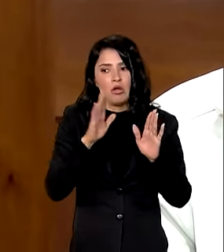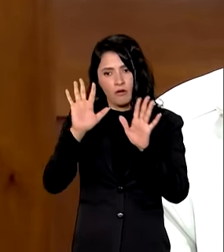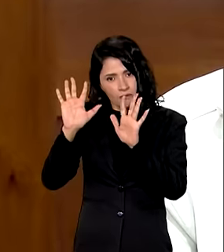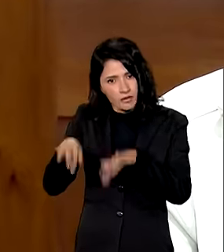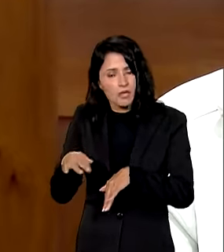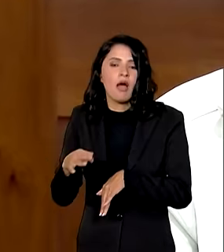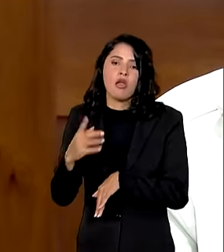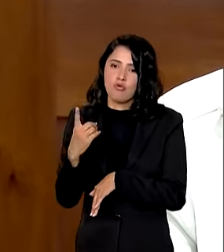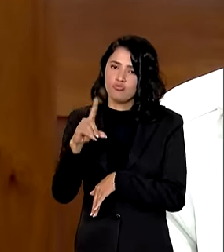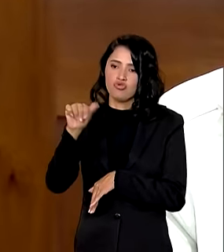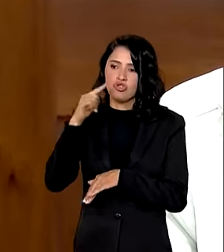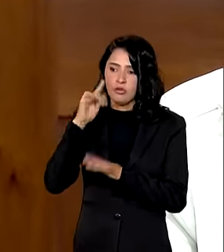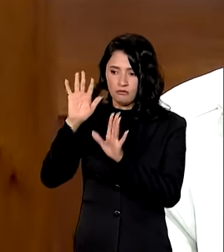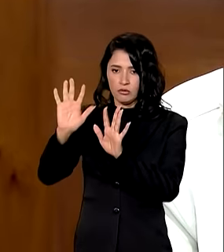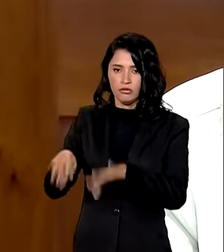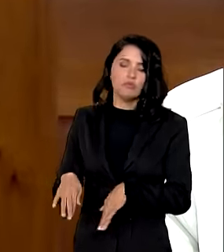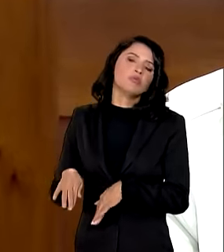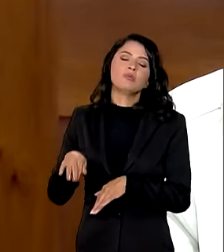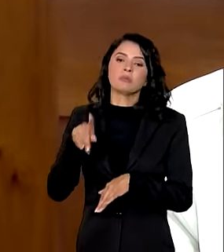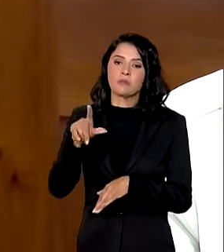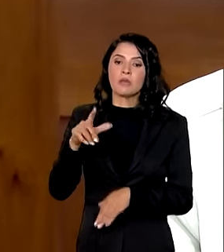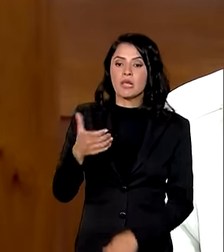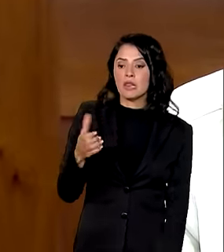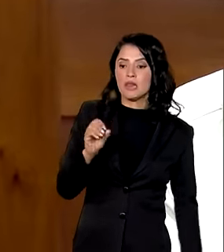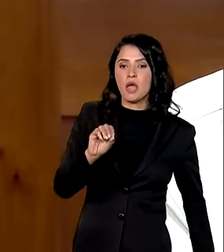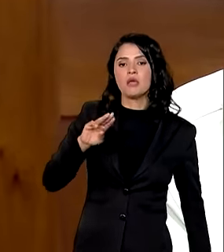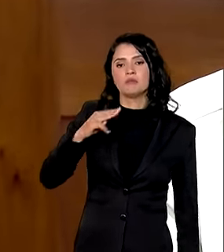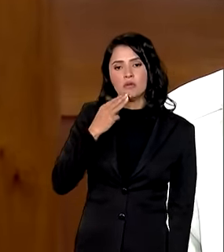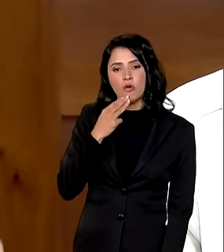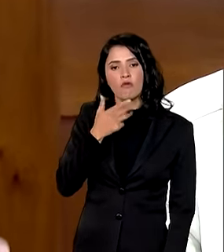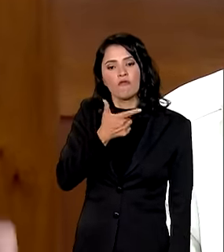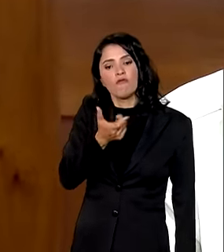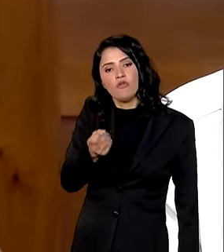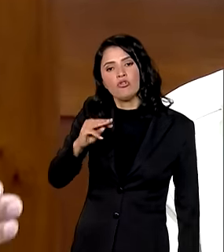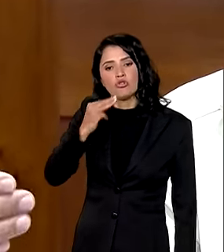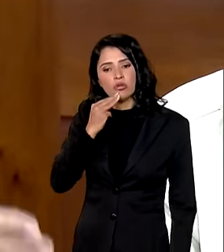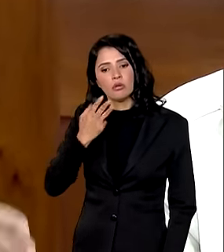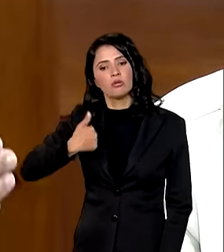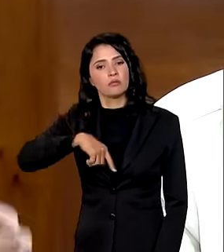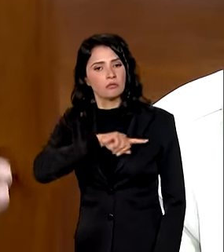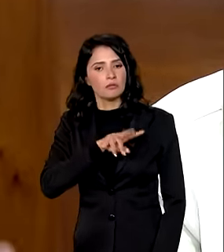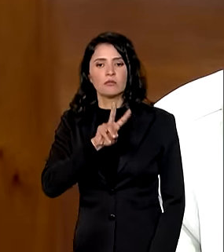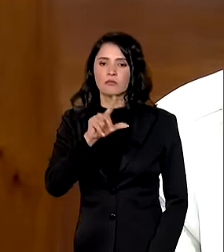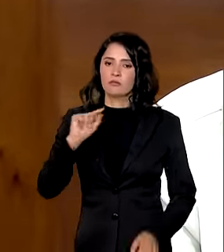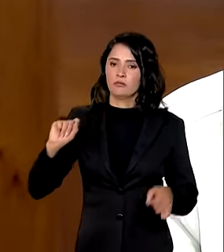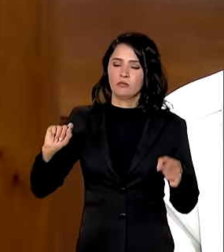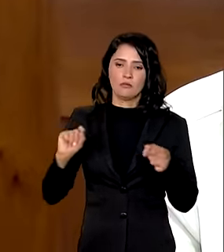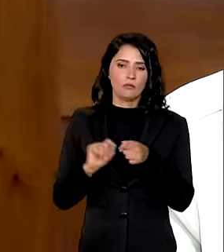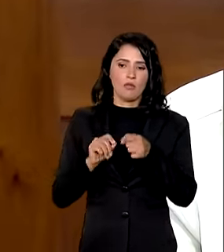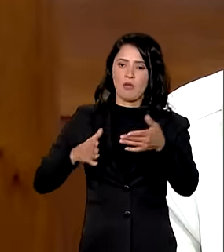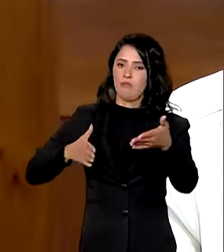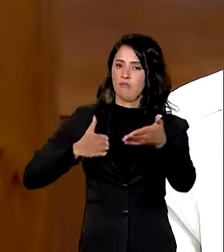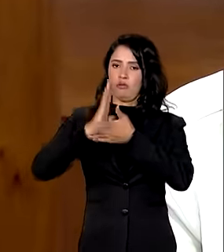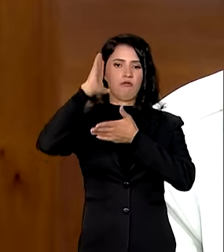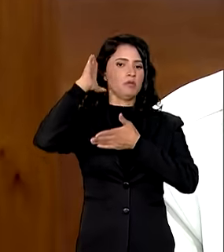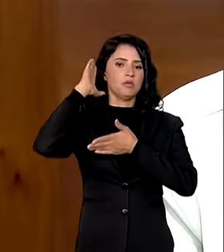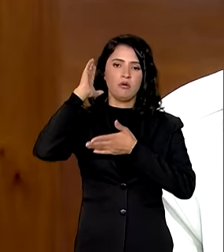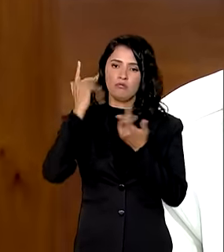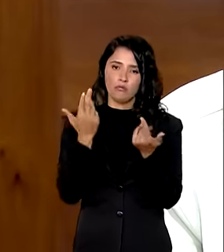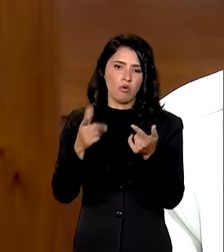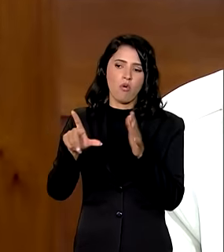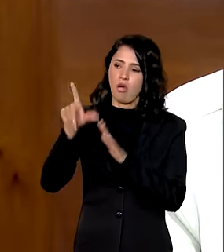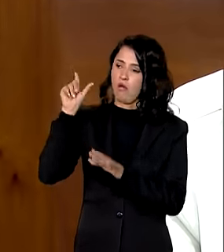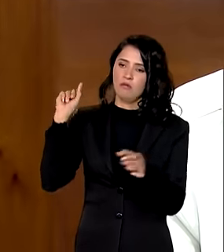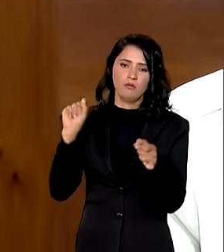horas que a gente pode ajudar se ele for 10 milhões 20 milhões a gente vai fazer quase que aprovação sumária como a gente tem